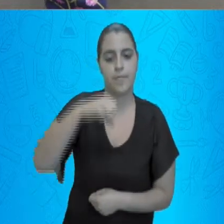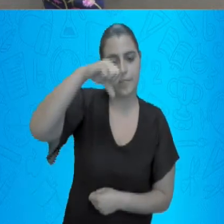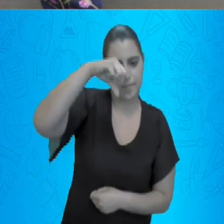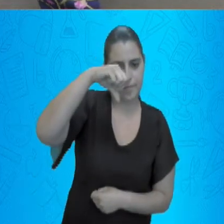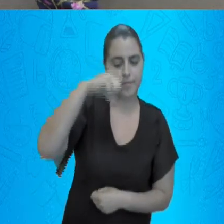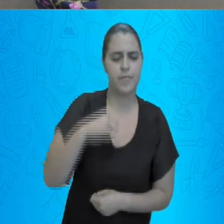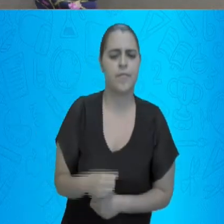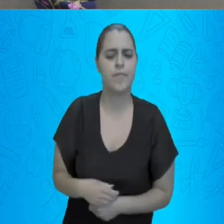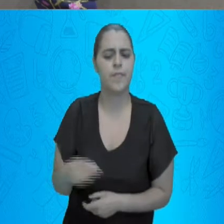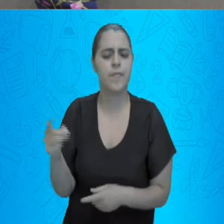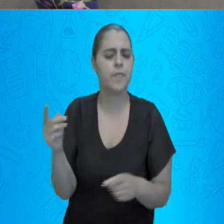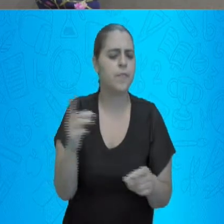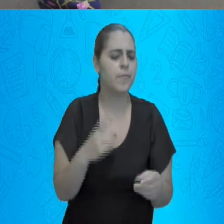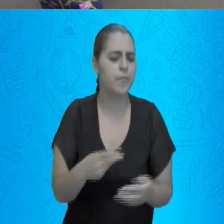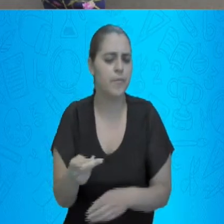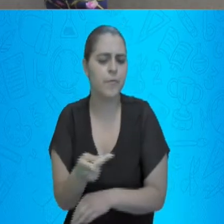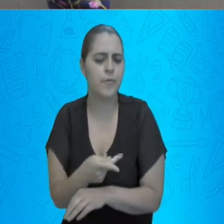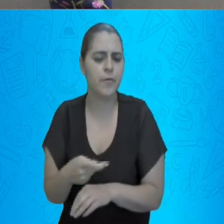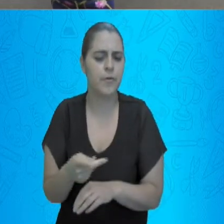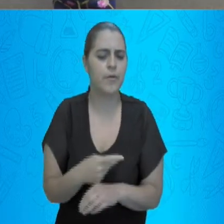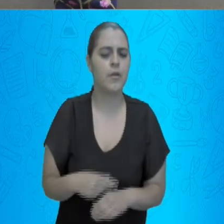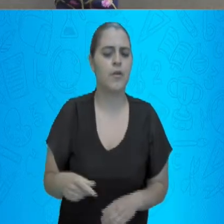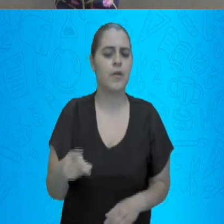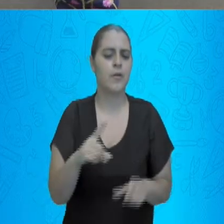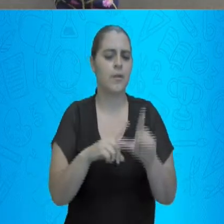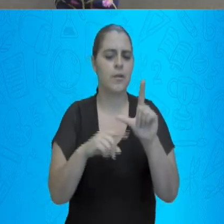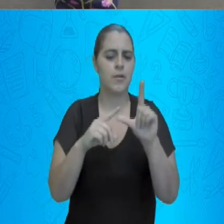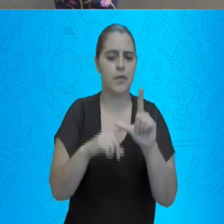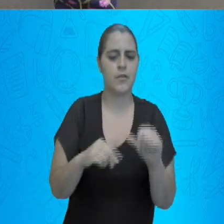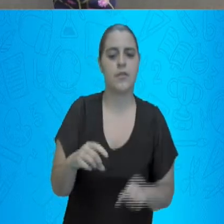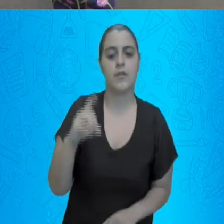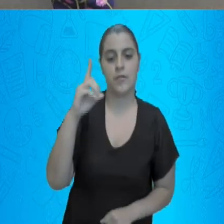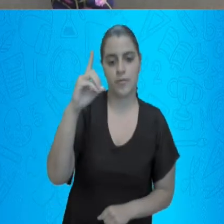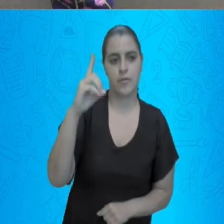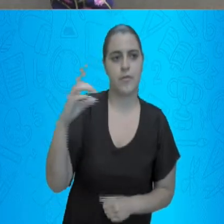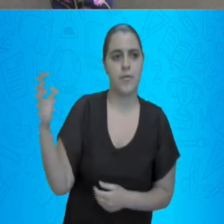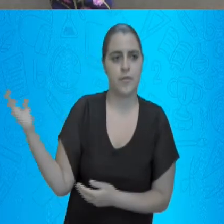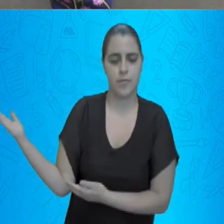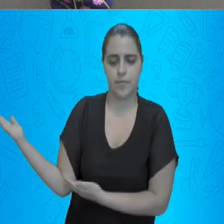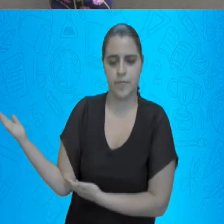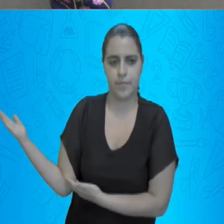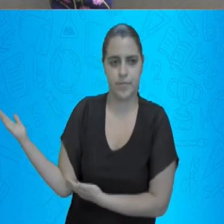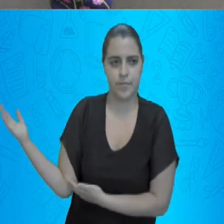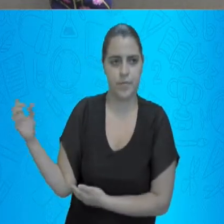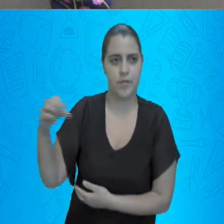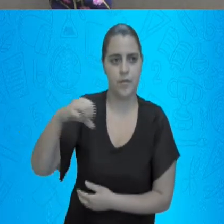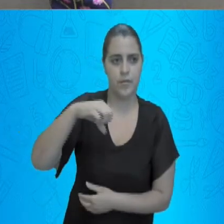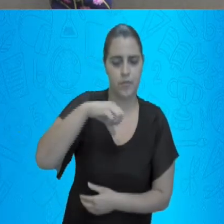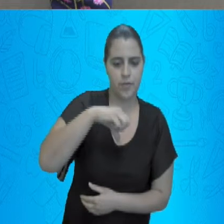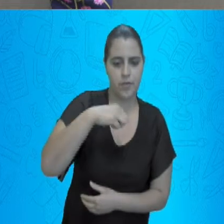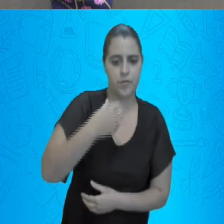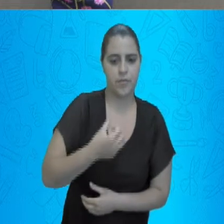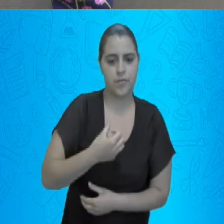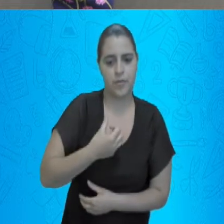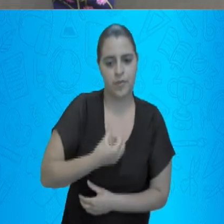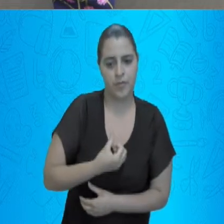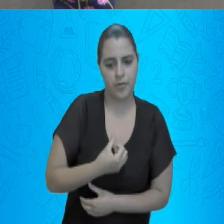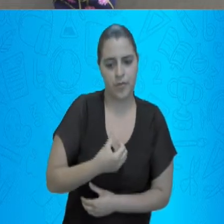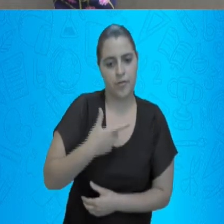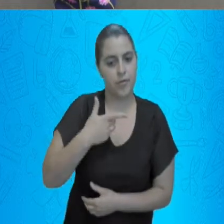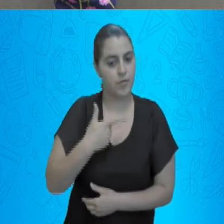6. 6, 8 mais 1, 9. Vamos procurar onde que está a letra D? Está aqui. 967.